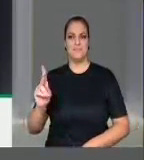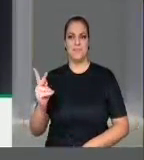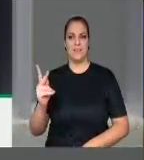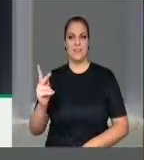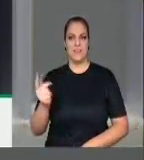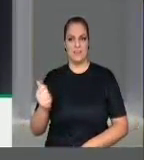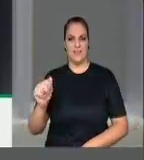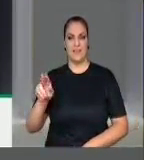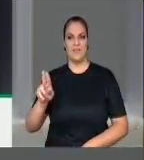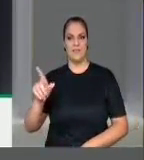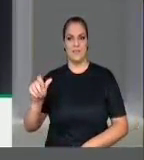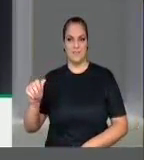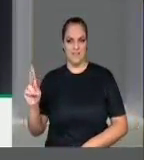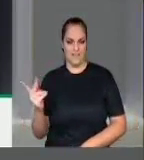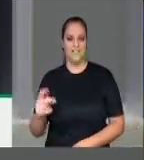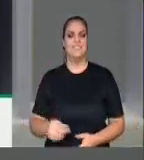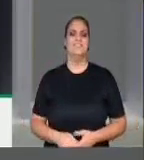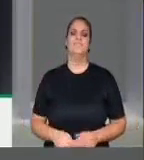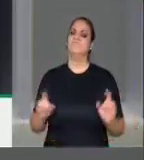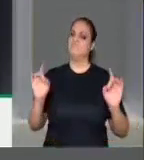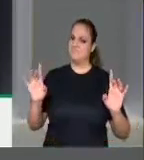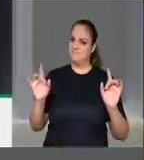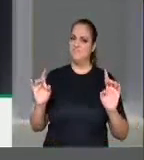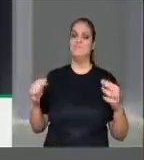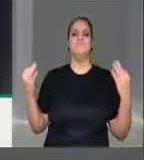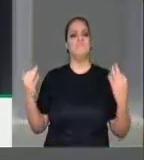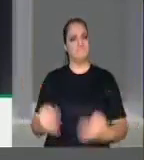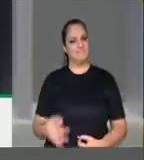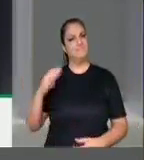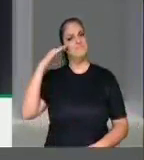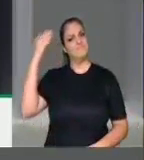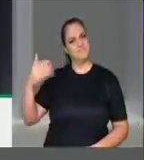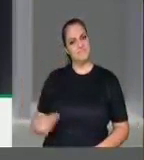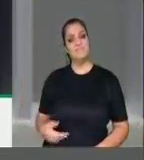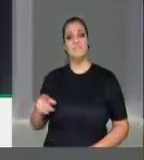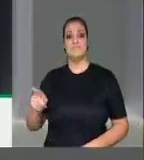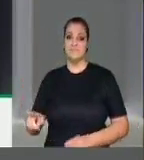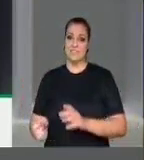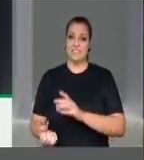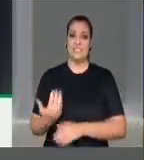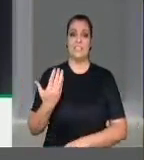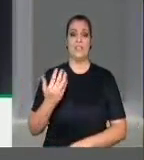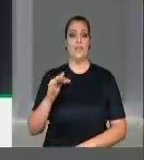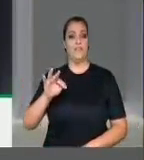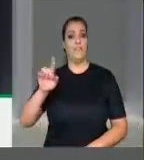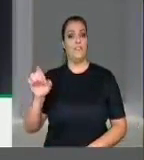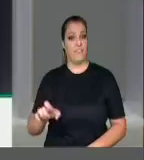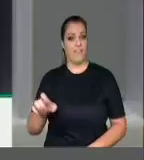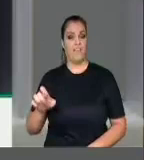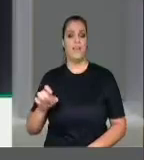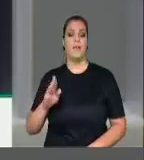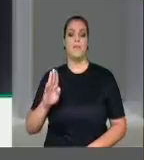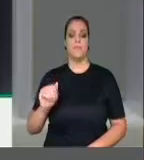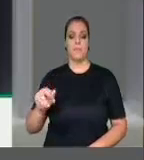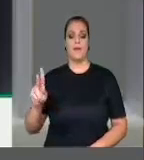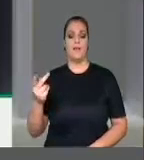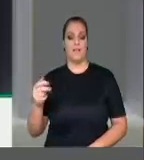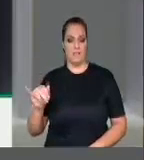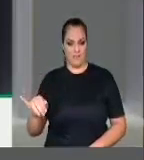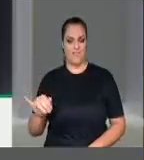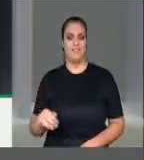Barra Aulá. Digno homenagem ao profeta fundador da fé, Barrai,